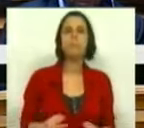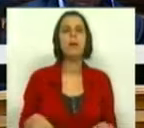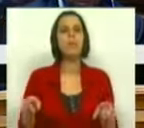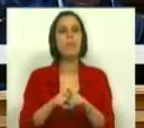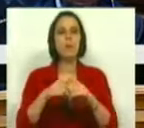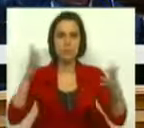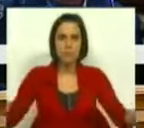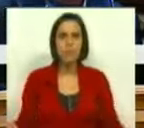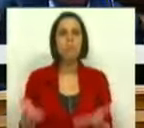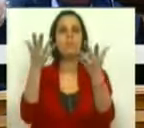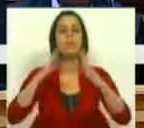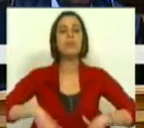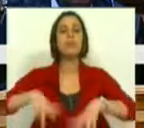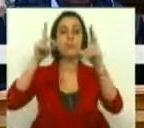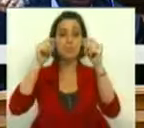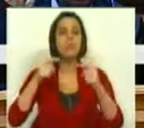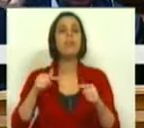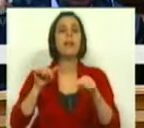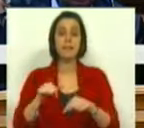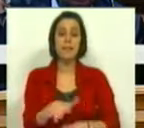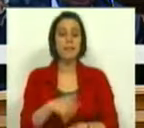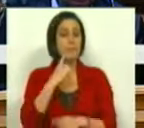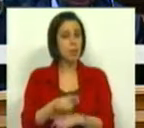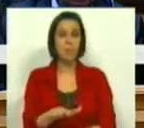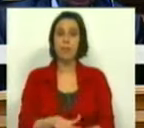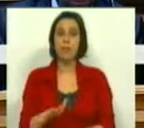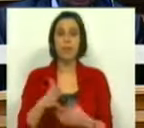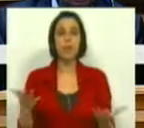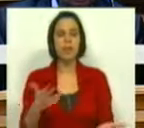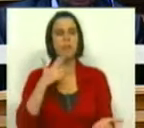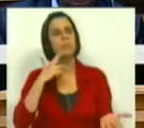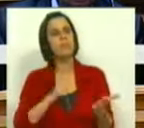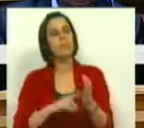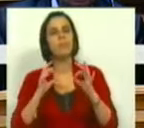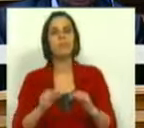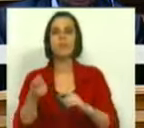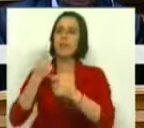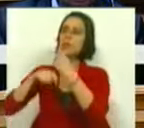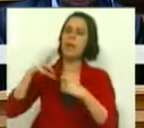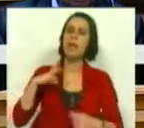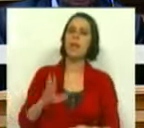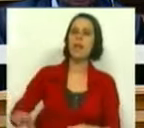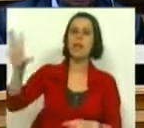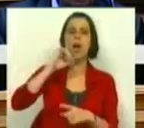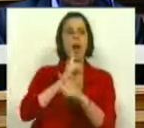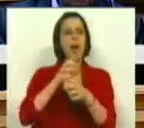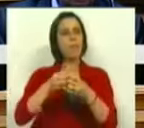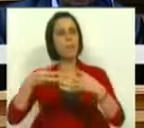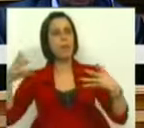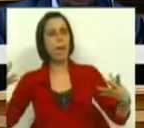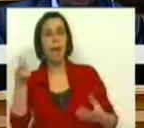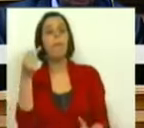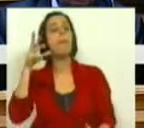como um motor de crescimento e desenvolvimento mesmo nestas circunstâncias. O facto de as exportações nacionais continuarem a crescer